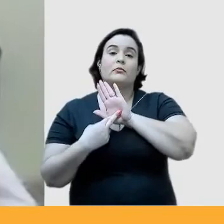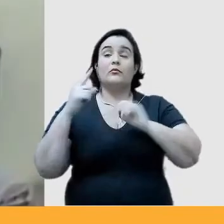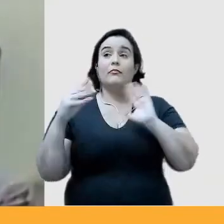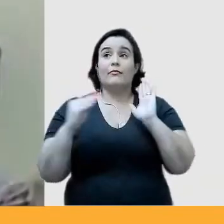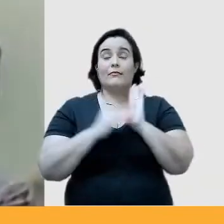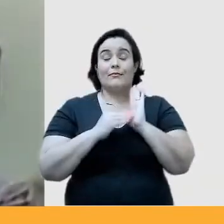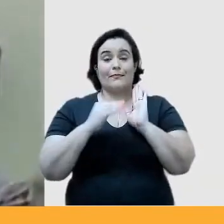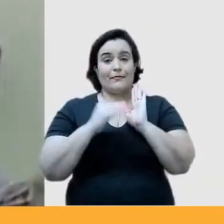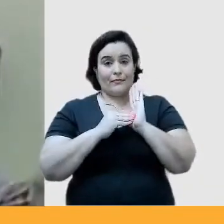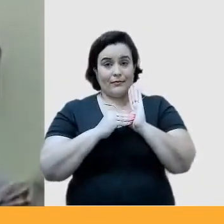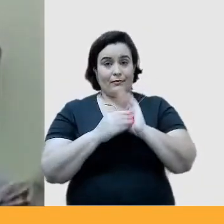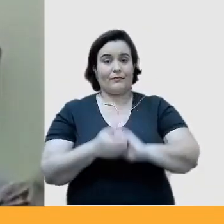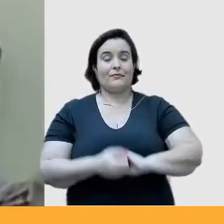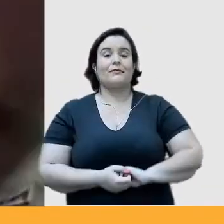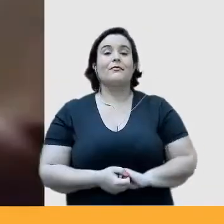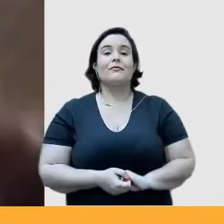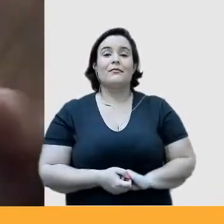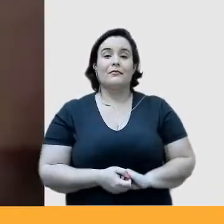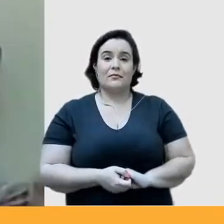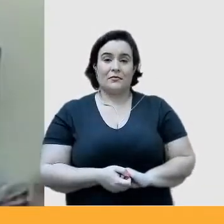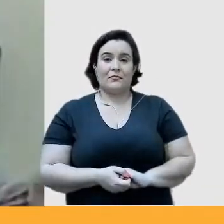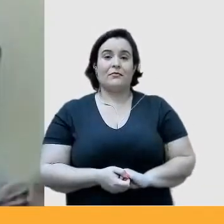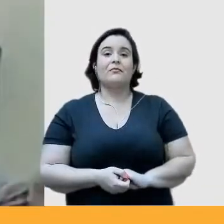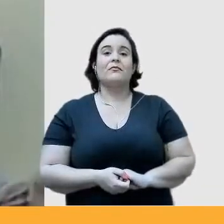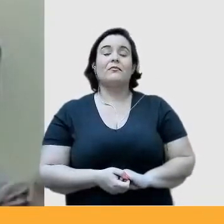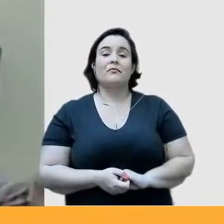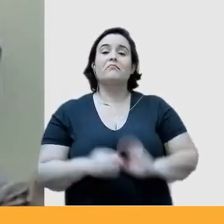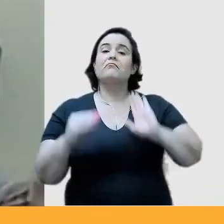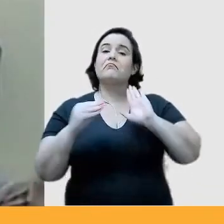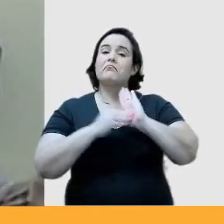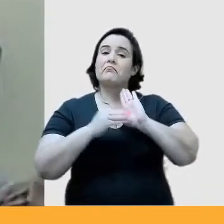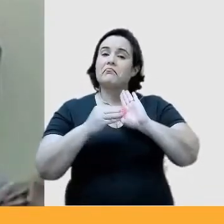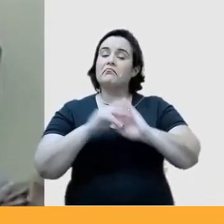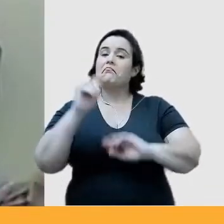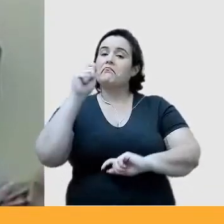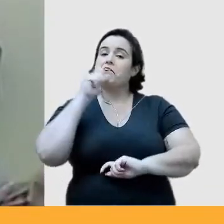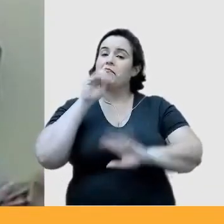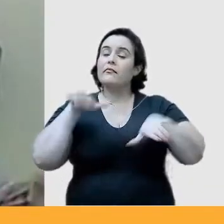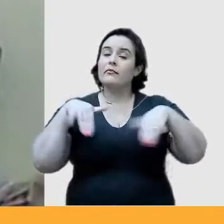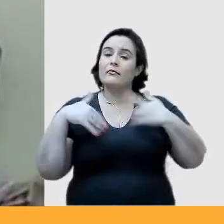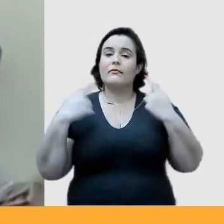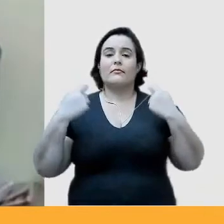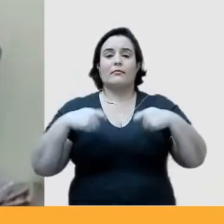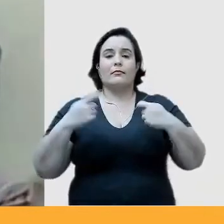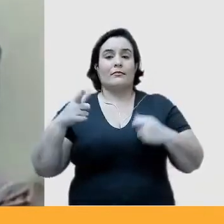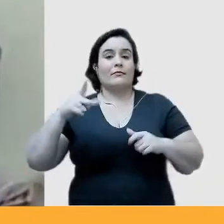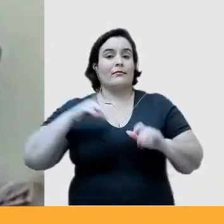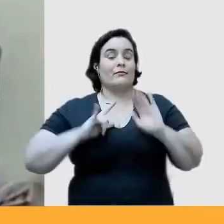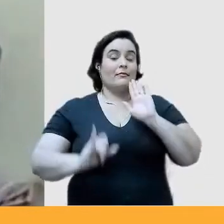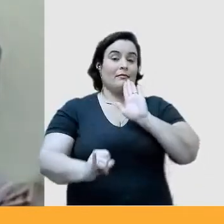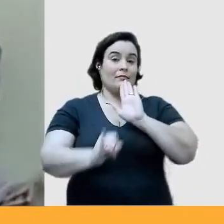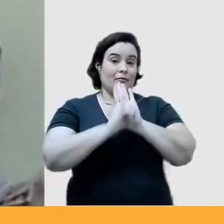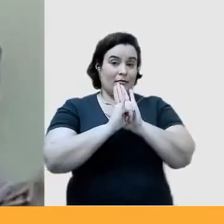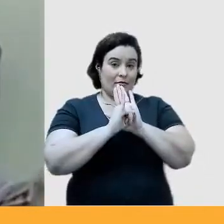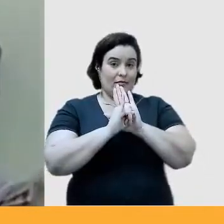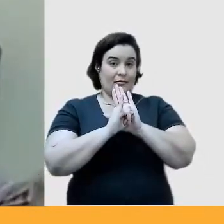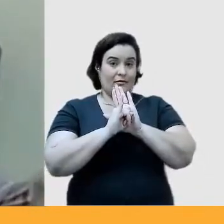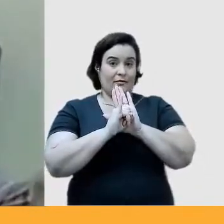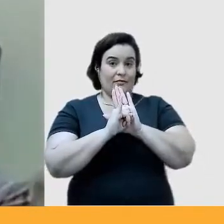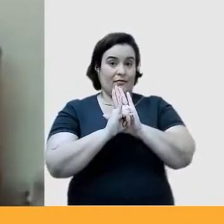coisa que está ausente uma coisa que está ausente então você precisa de ter uma identidade uma